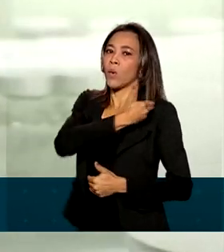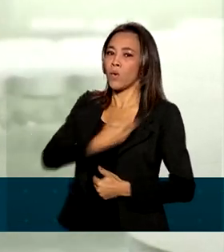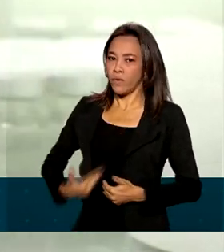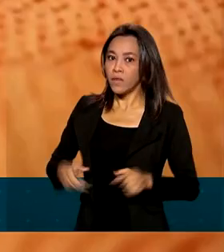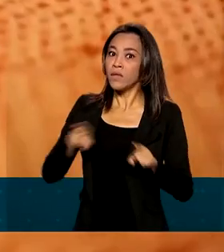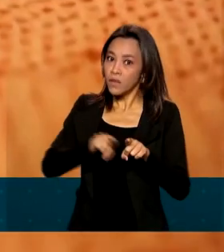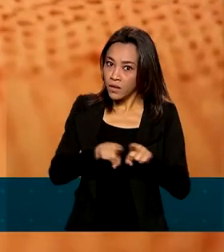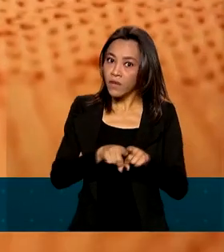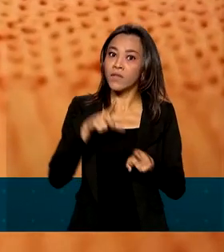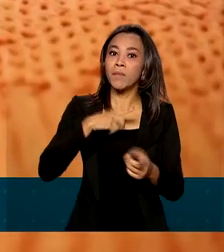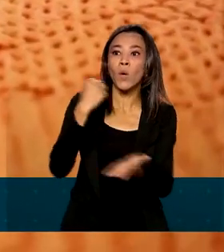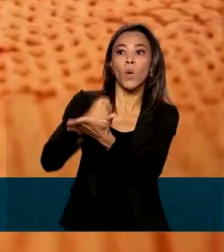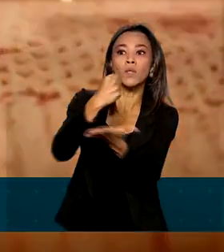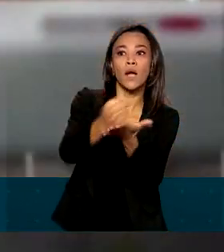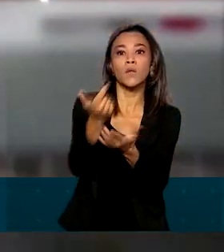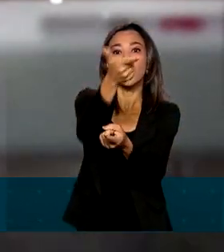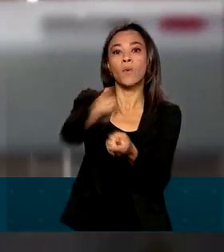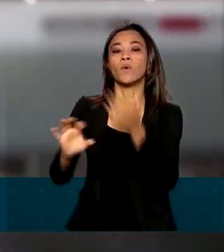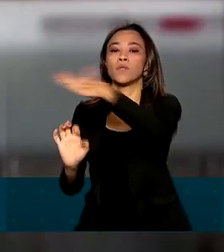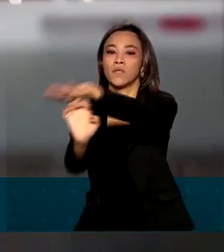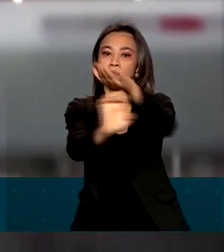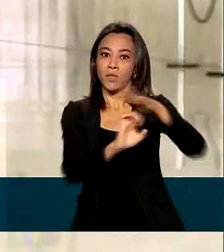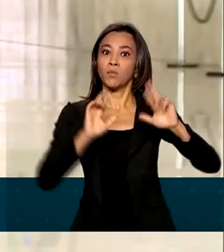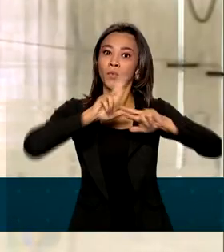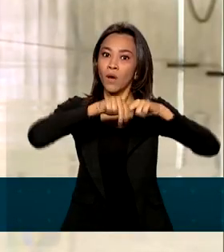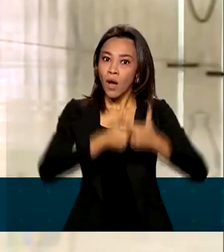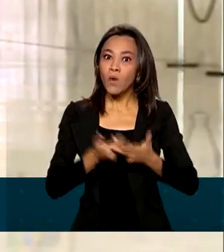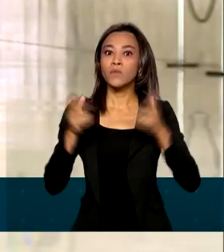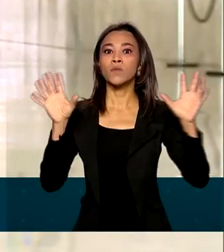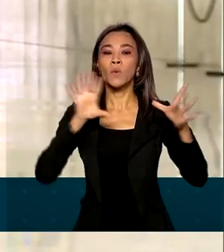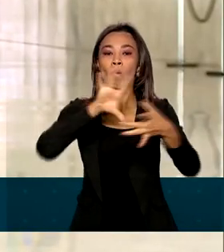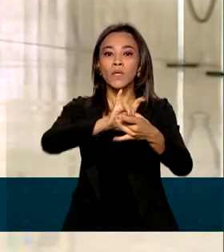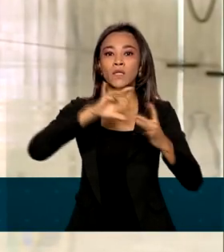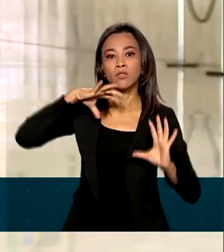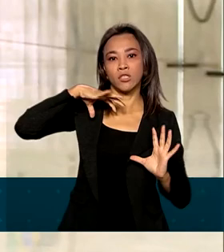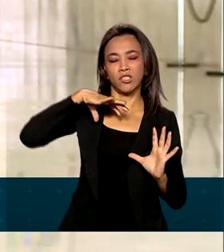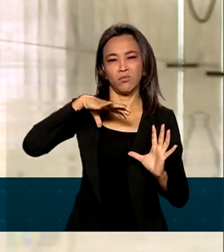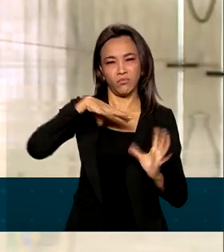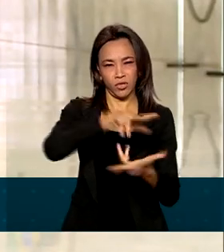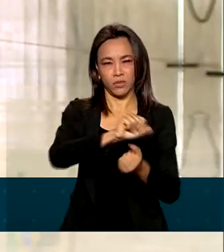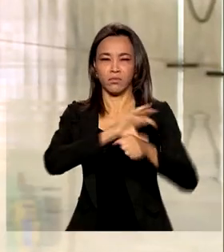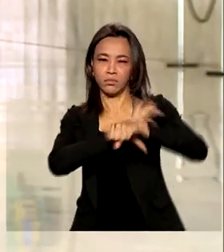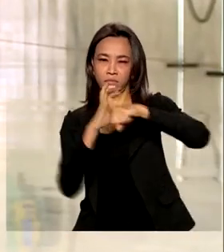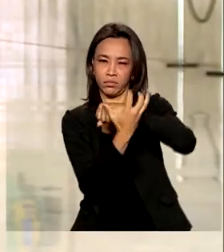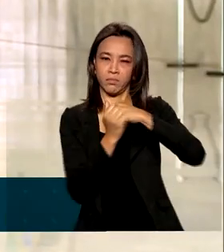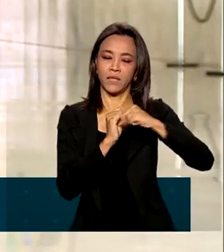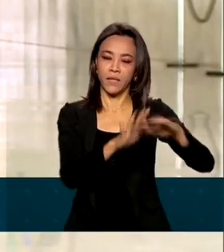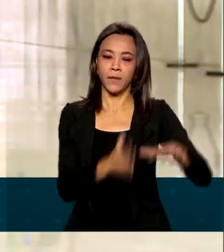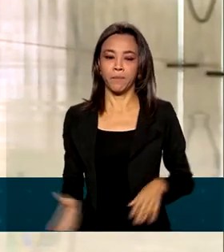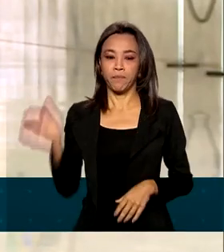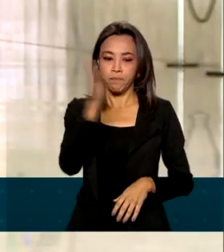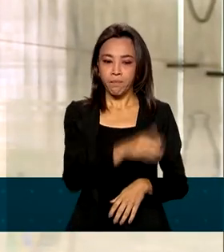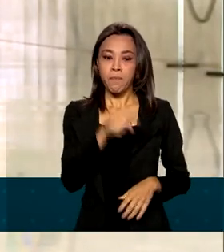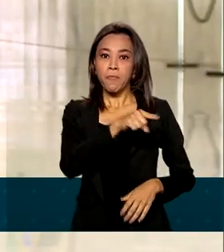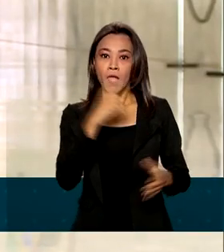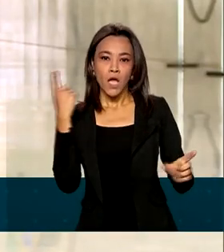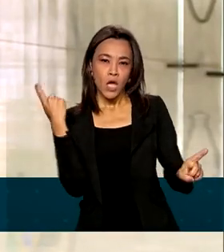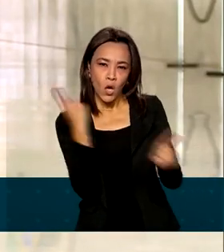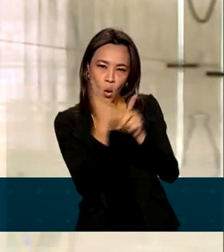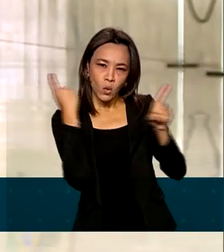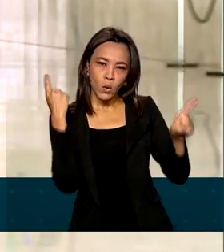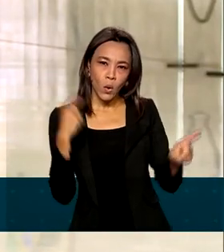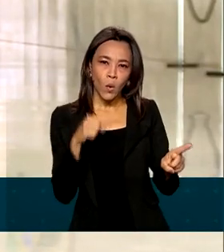com outros fornecedores diante do cenário pandêmico. A auditoria, no entanto, encontrou irregularidades em um dos